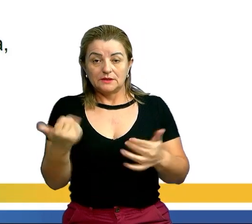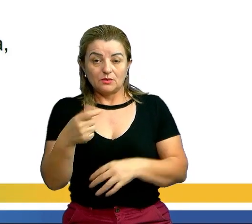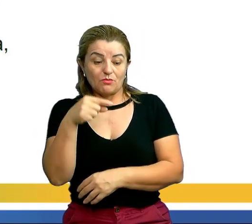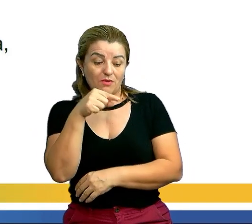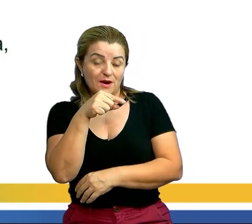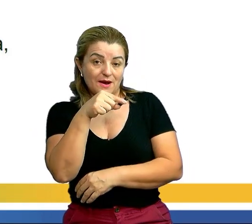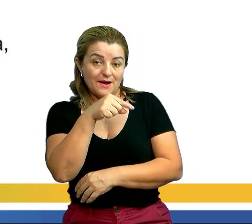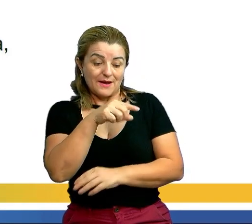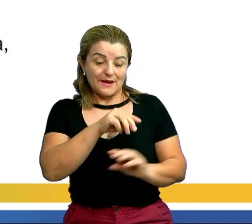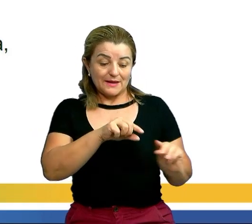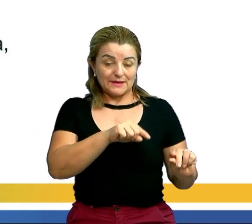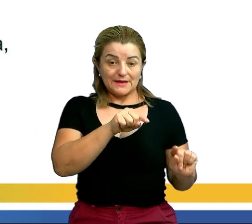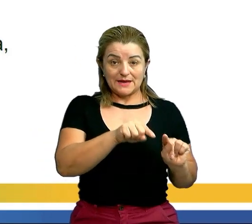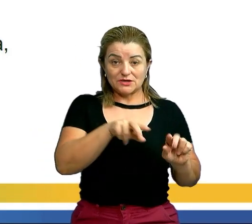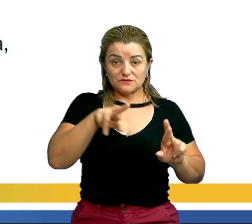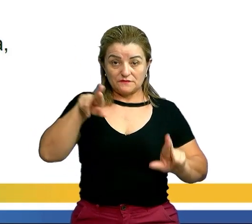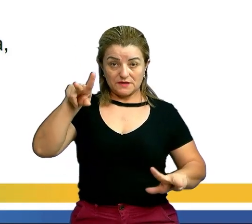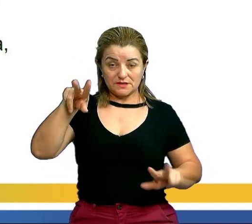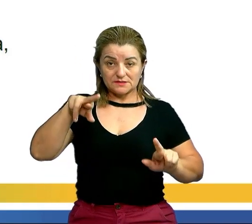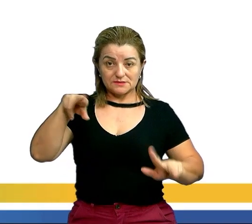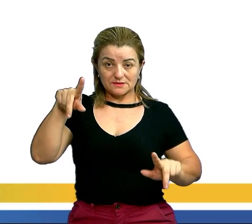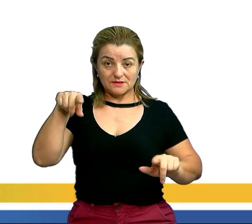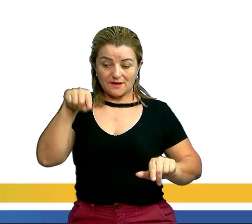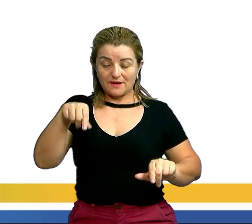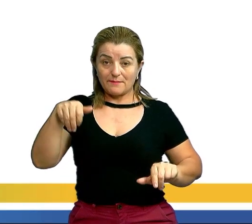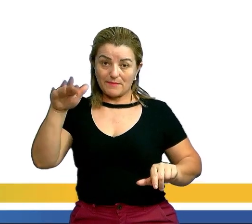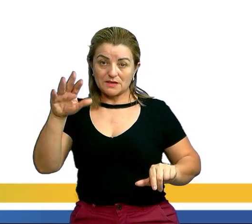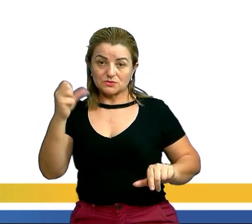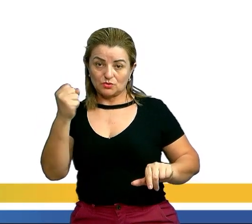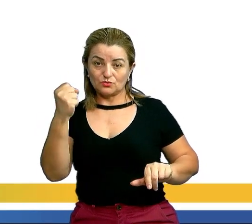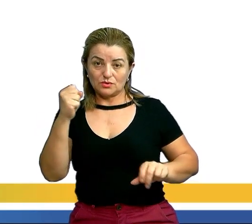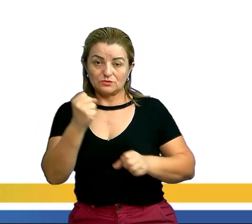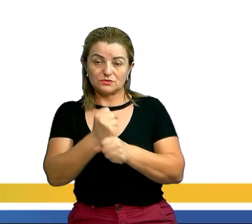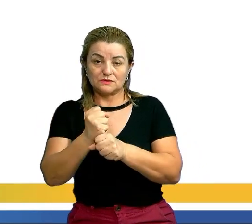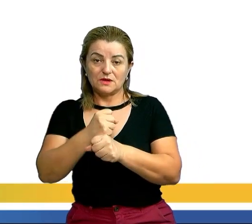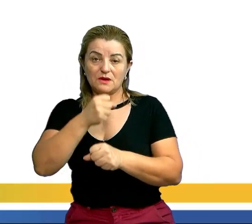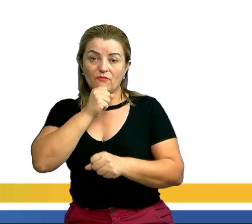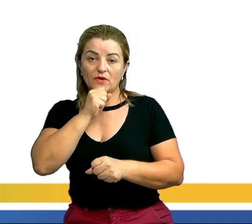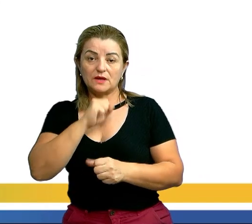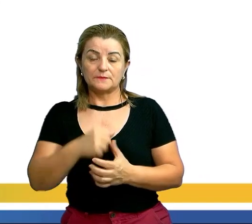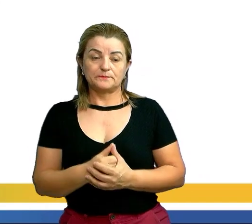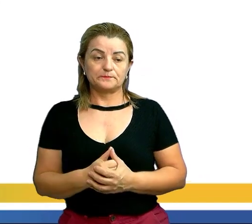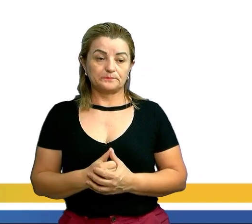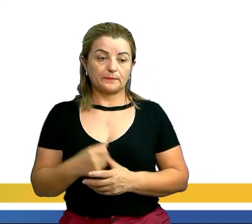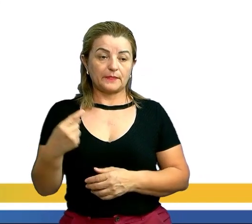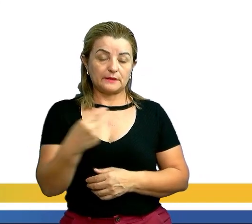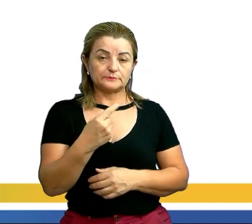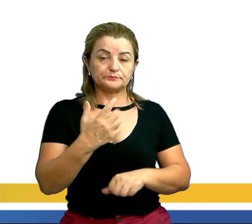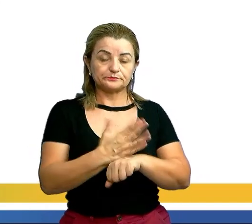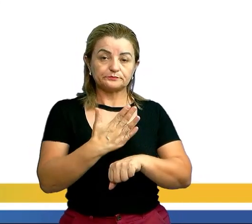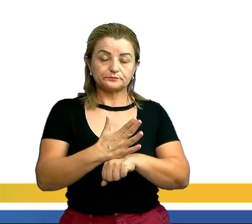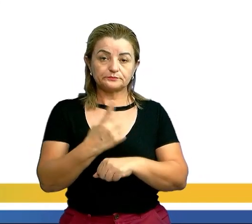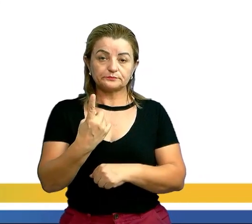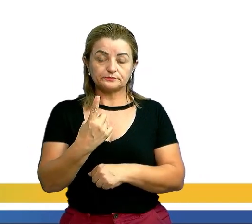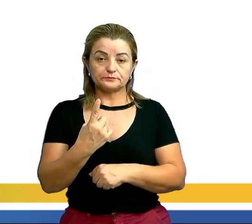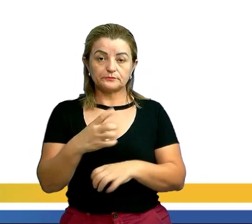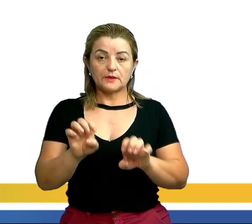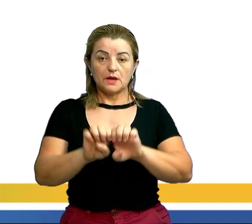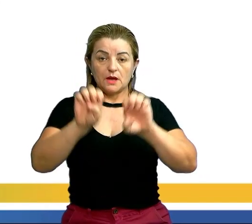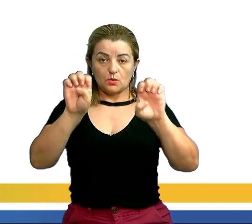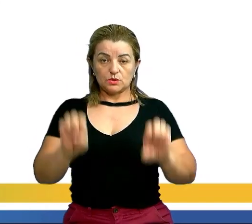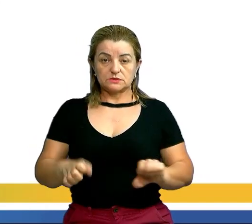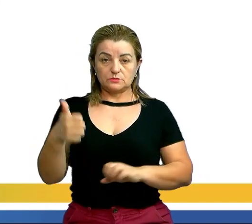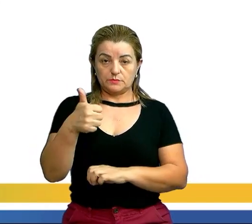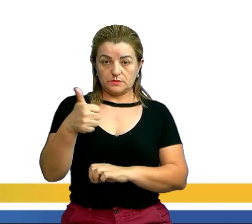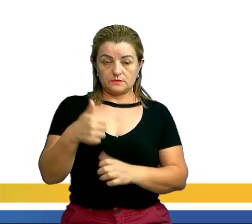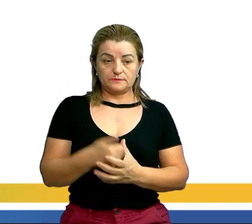outra. Porque 4 mais 8 é 12. Olha como deu certinho. Bora ver esse exercício 1 aqui. Equação do primeiro